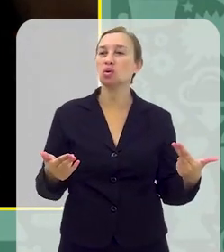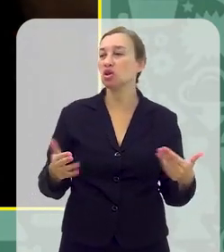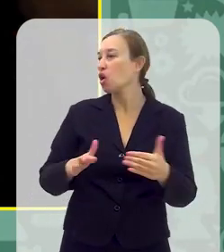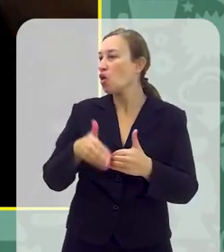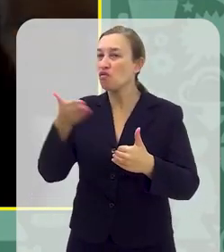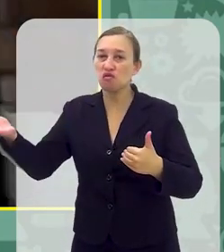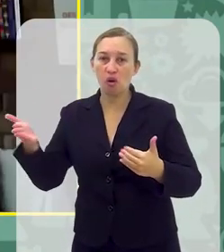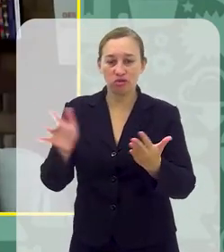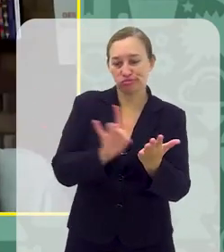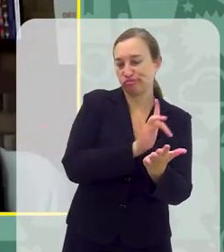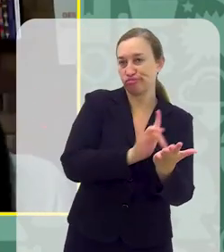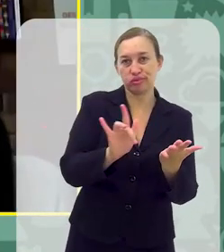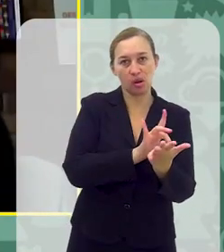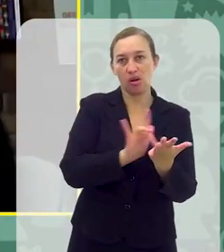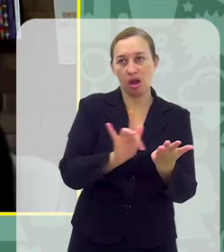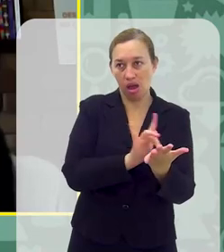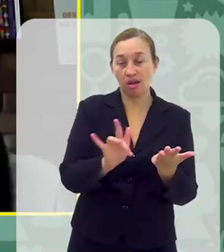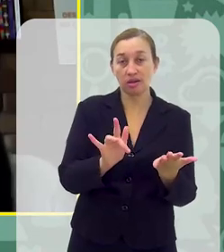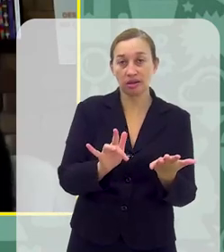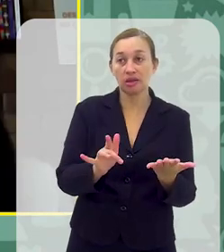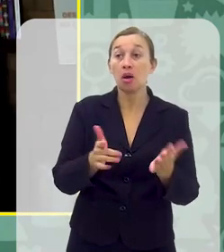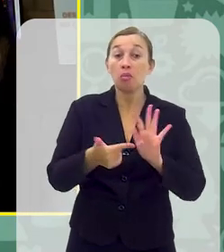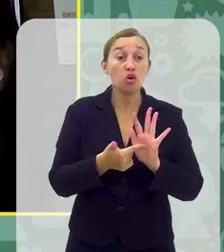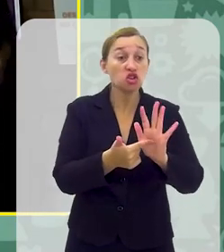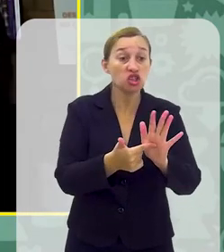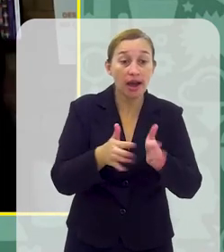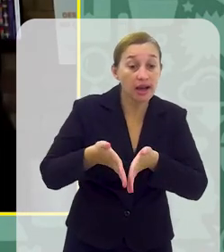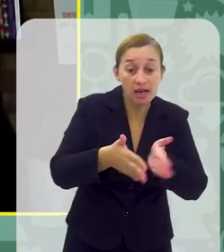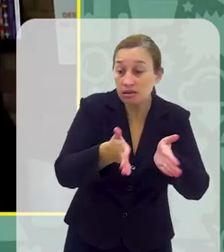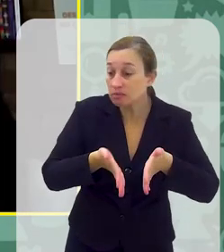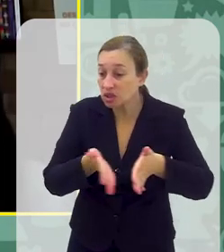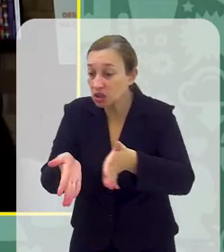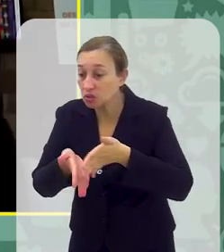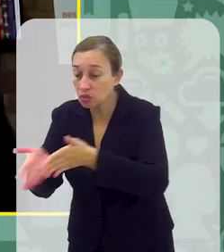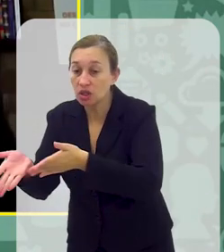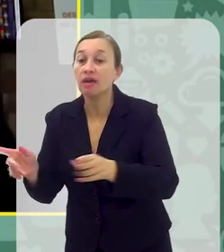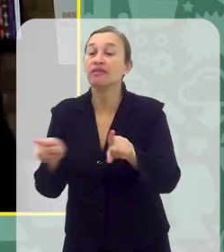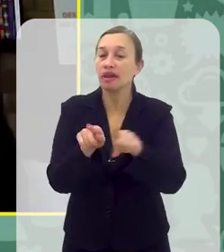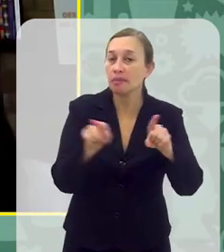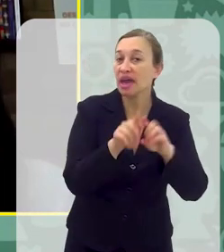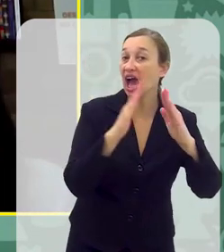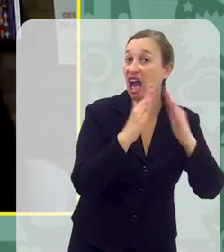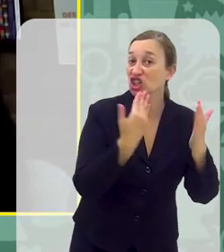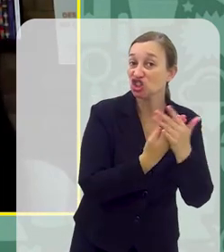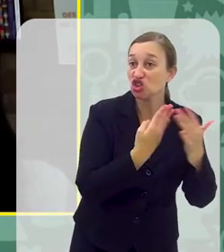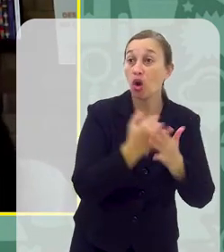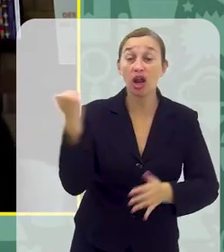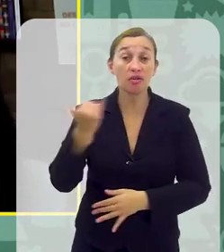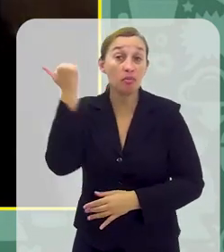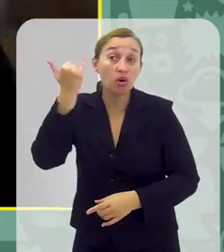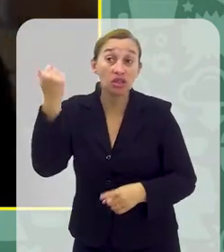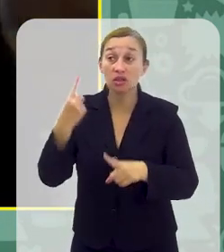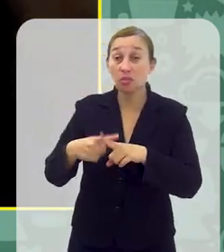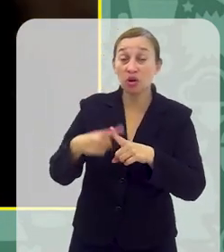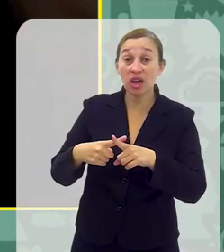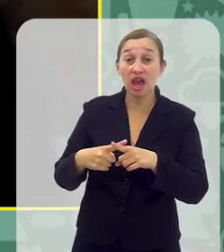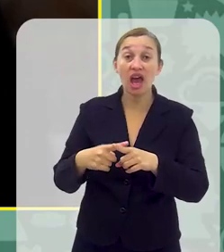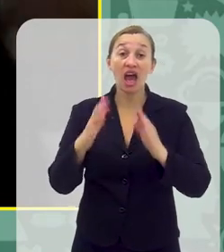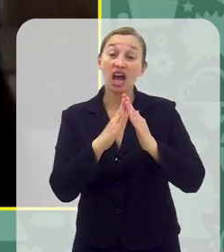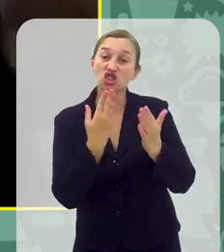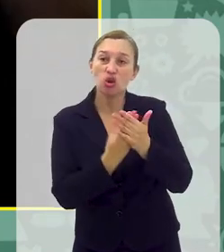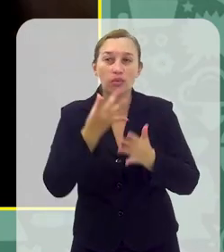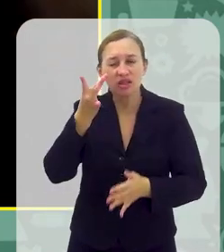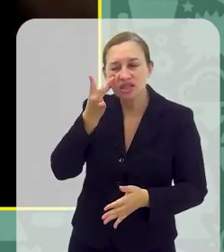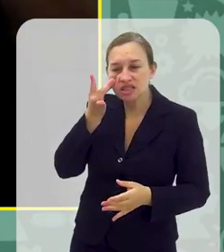coisas fora da tela, né? Então proporcionar esses ambientes Acho que a escola também acaba tendo um fator muito importante Porque a escola é